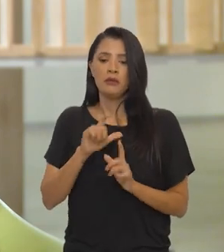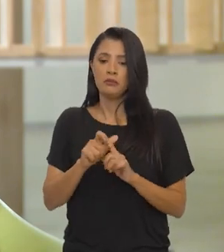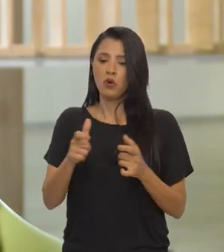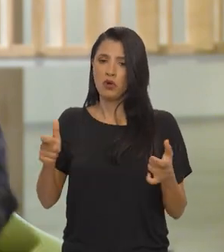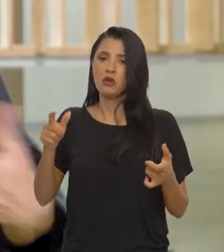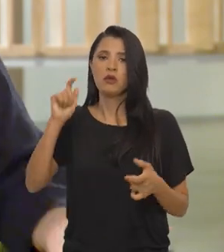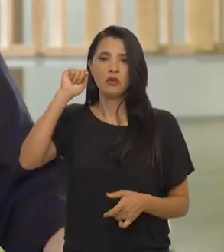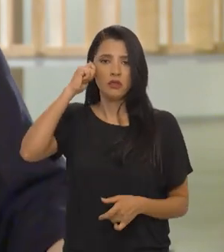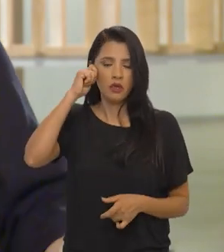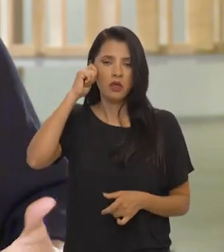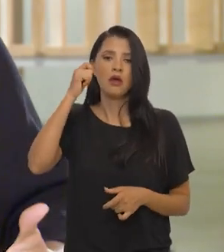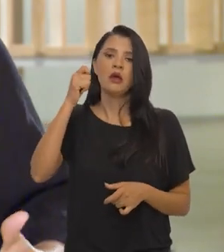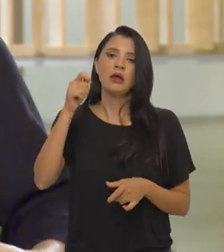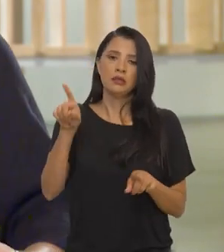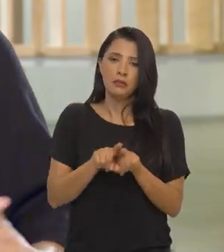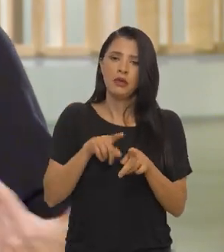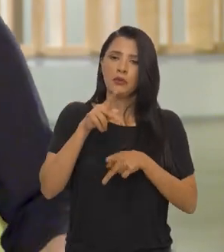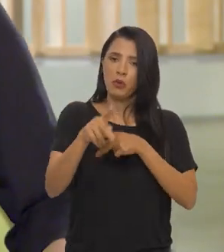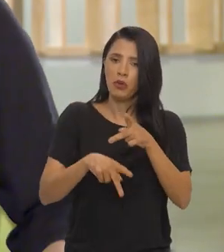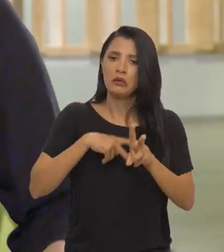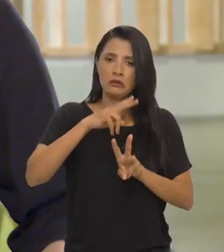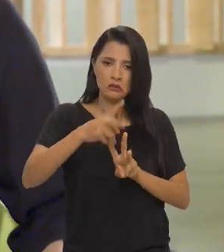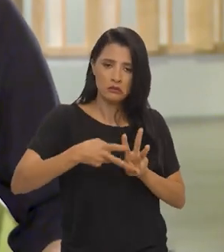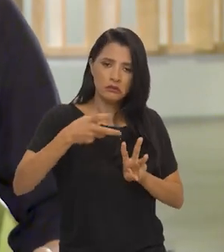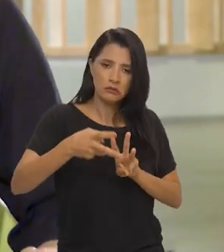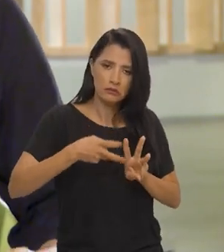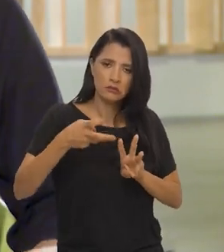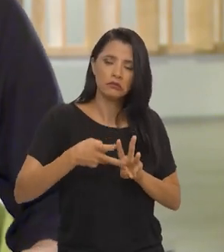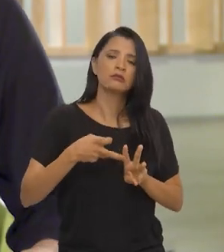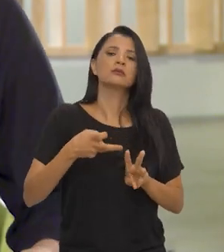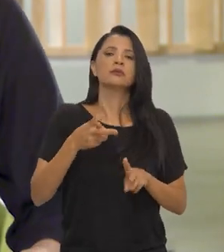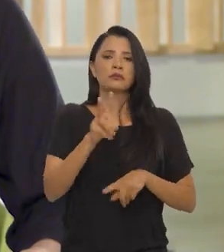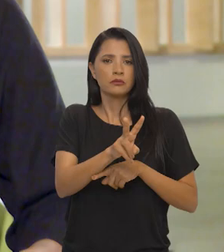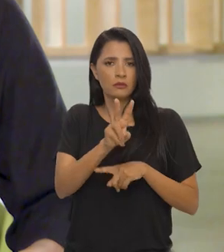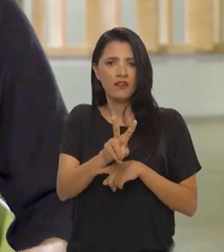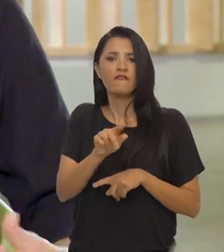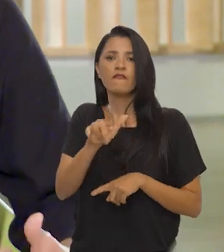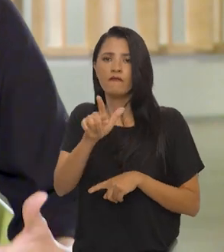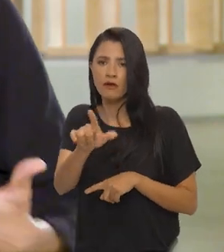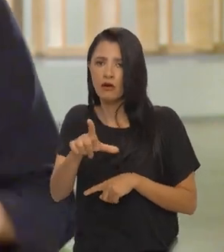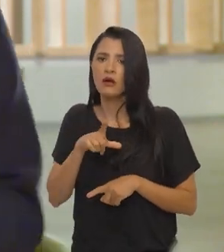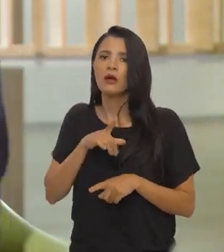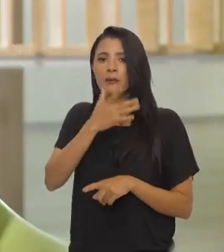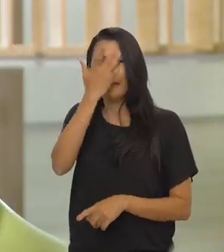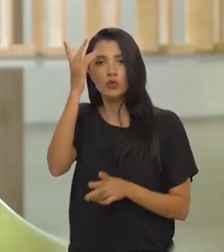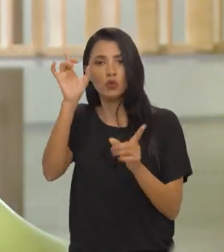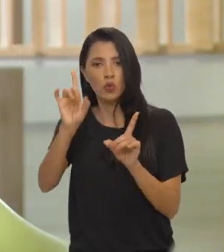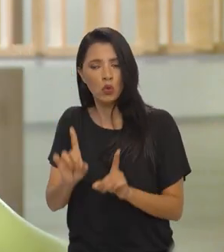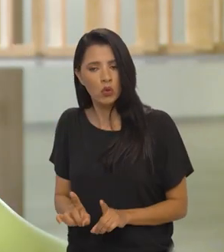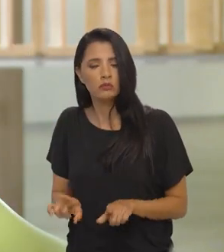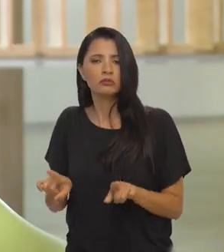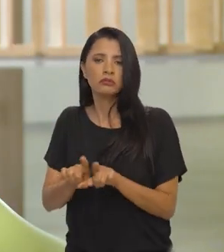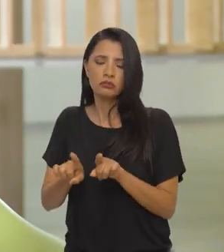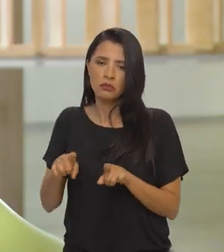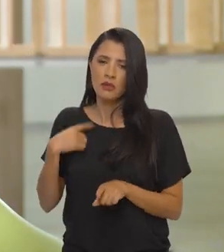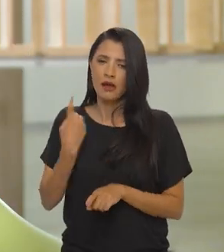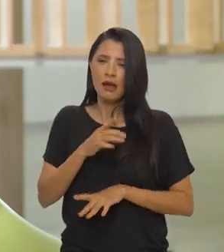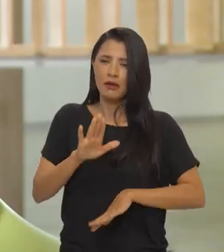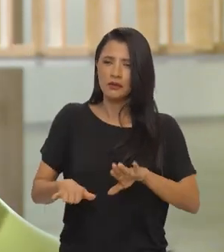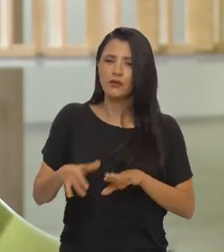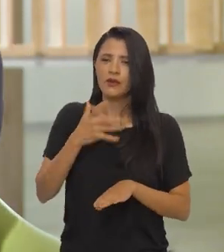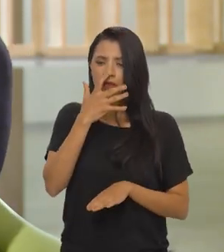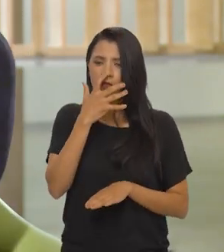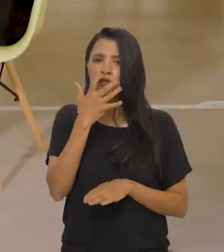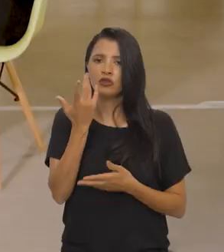que têm maioria negra, para a população indígena, para as pessoas com deficiência. Então, muitas